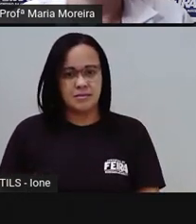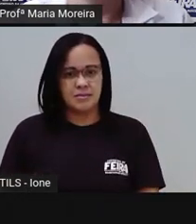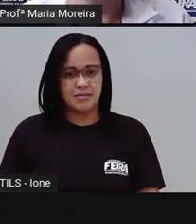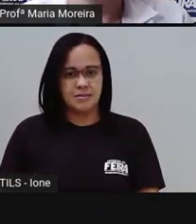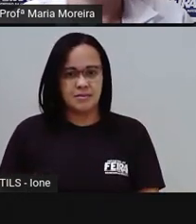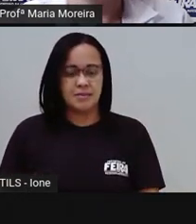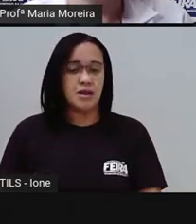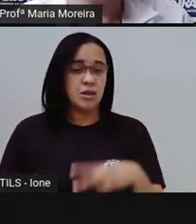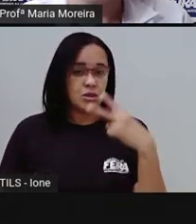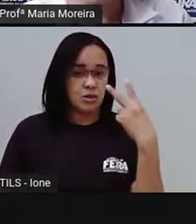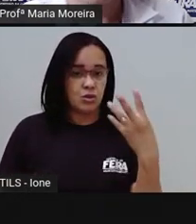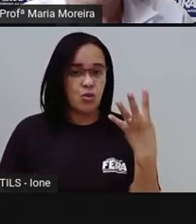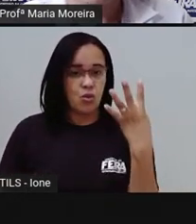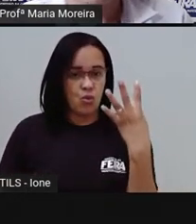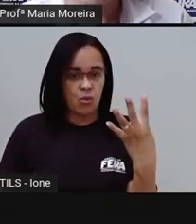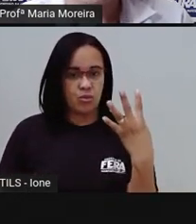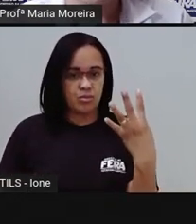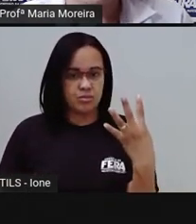aqui agora, ó.